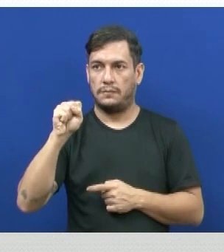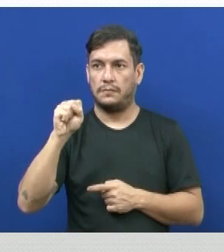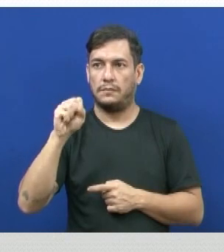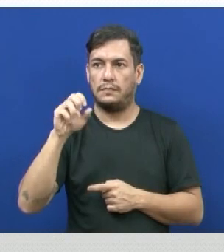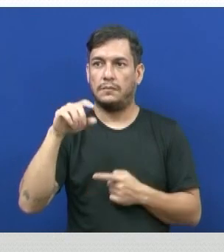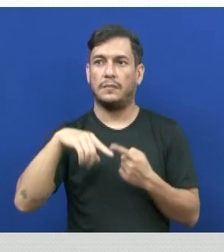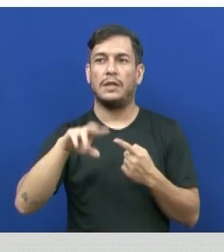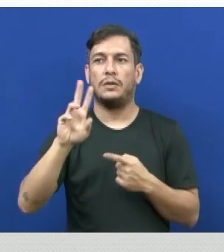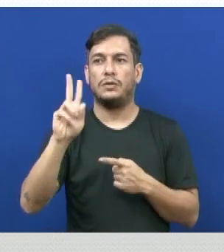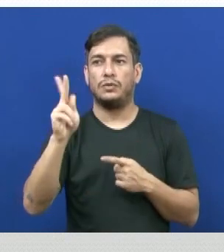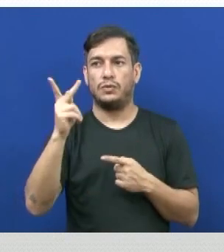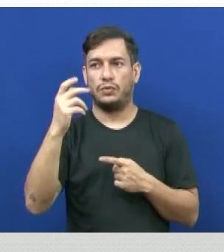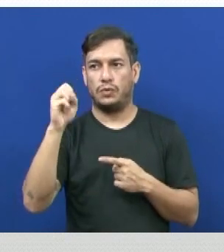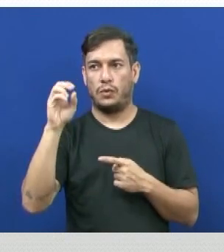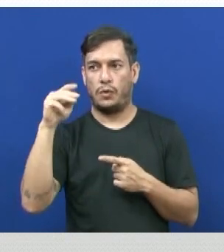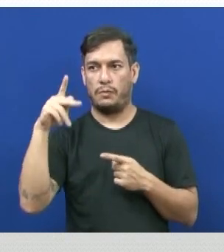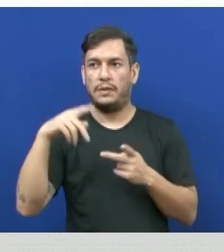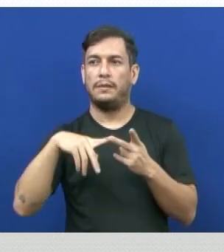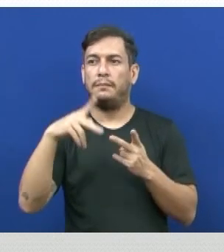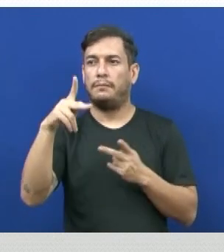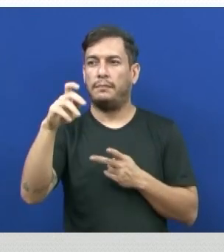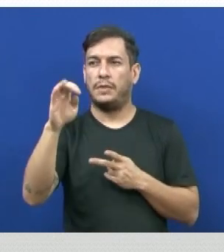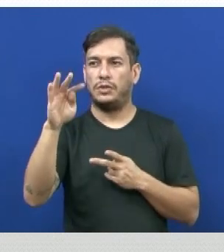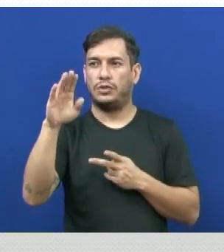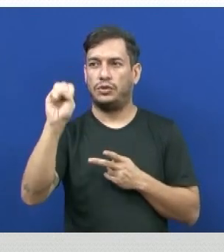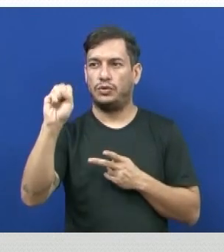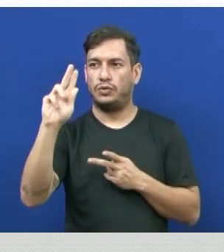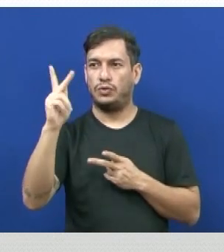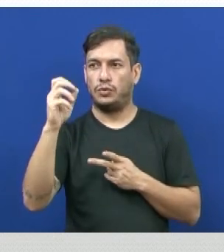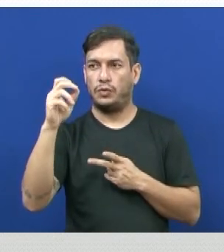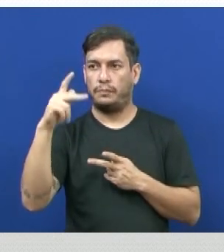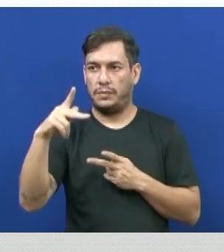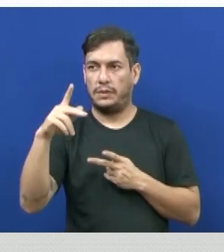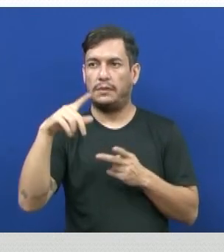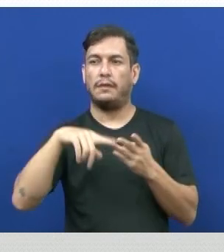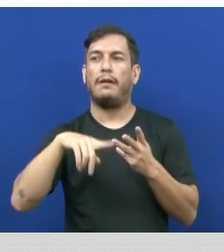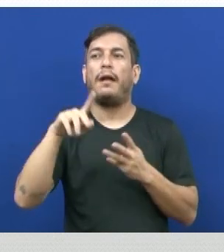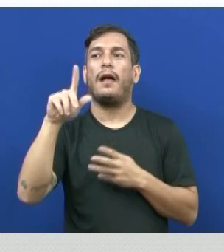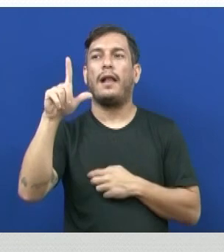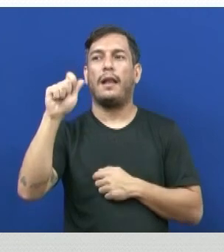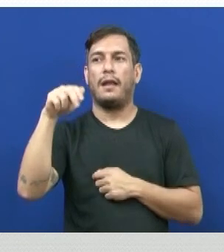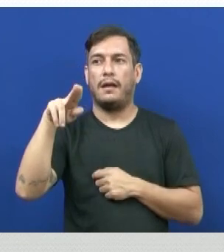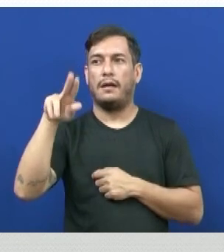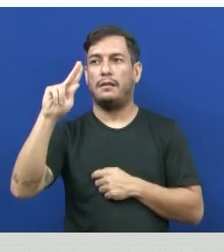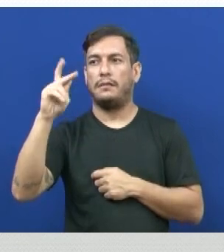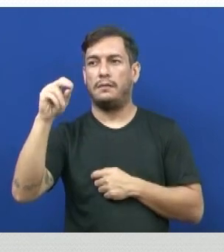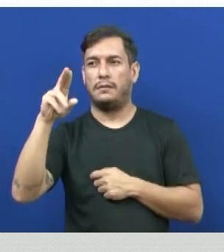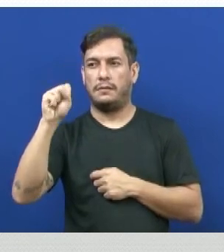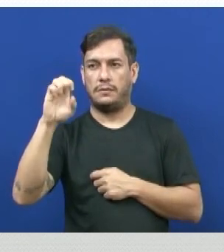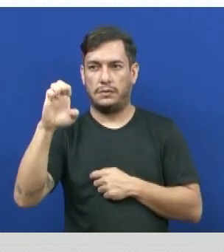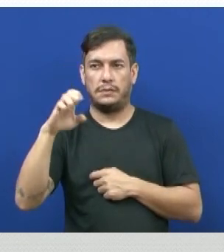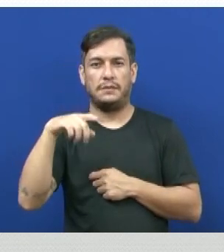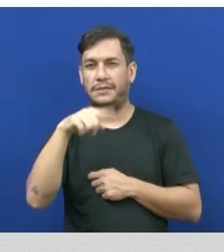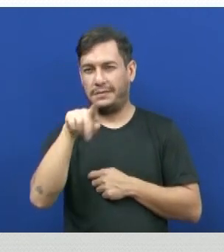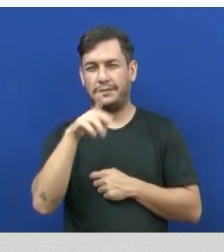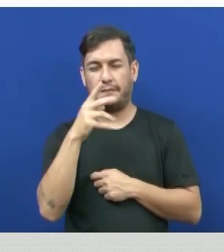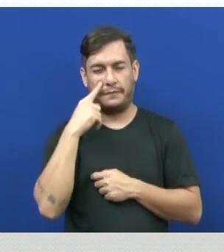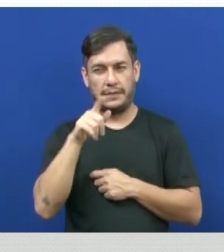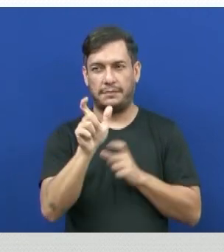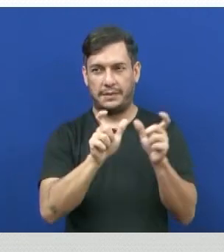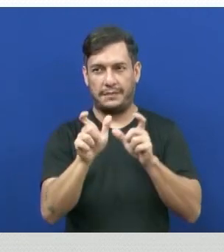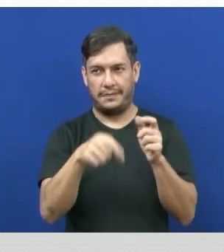shopping center, pet shop, lan house. Quem nunca viu essas palavras aqui no Brasil? Impossível, praticamente.